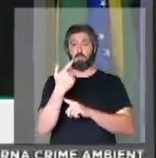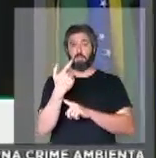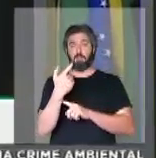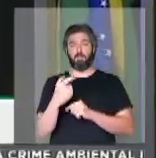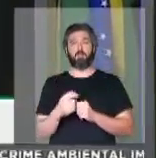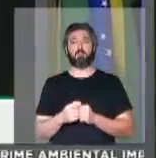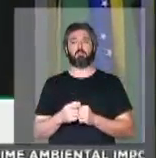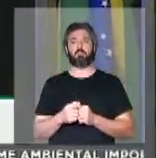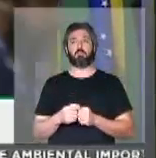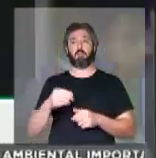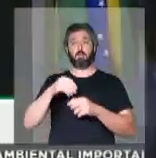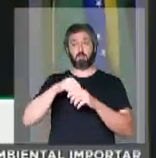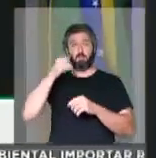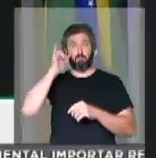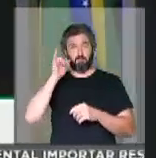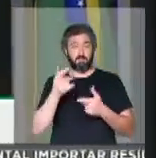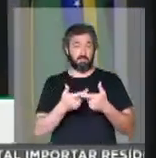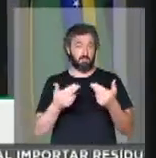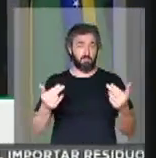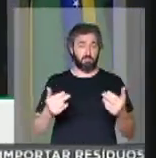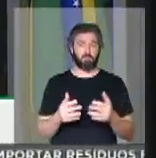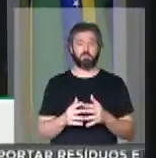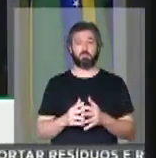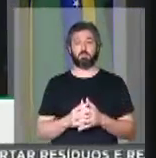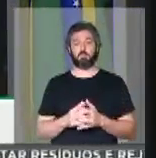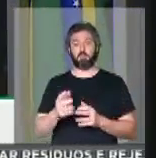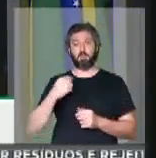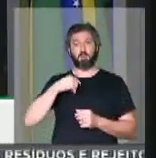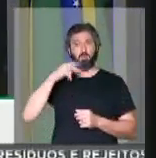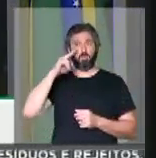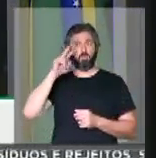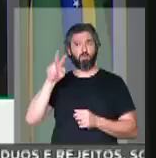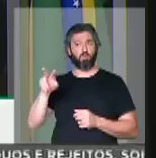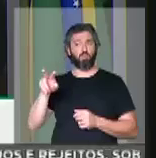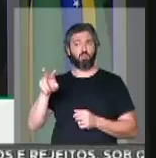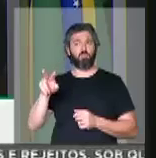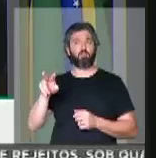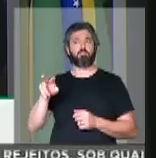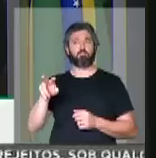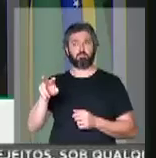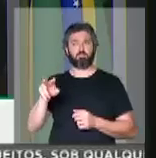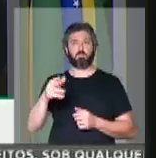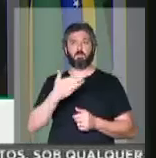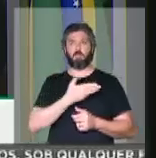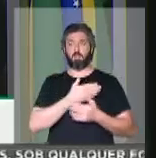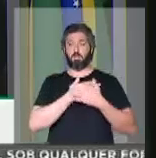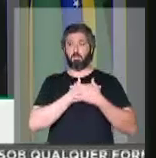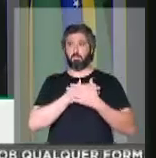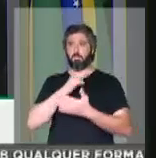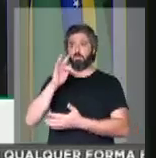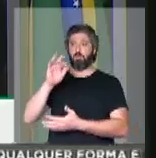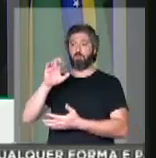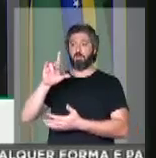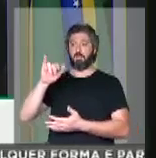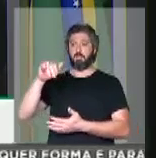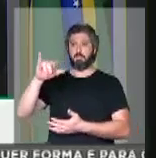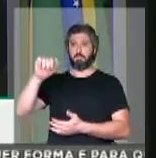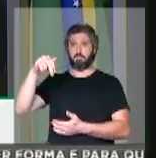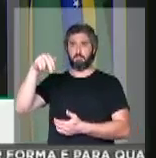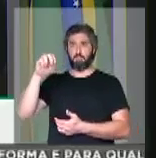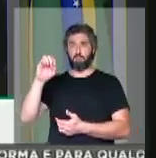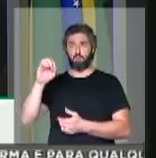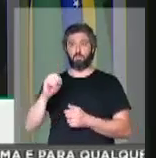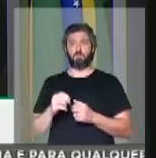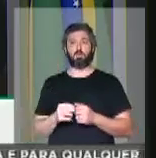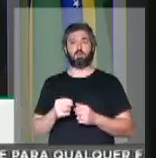armas nas propriedades rurais, eu vejo, senhora Presidente, meu amigo deputado Marco Feliciano, eu